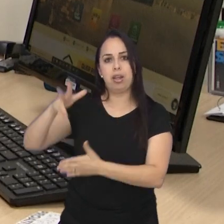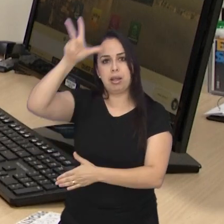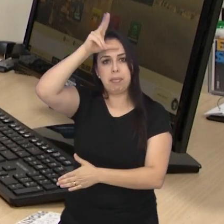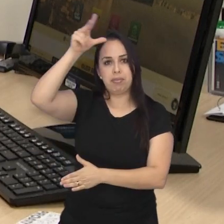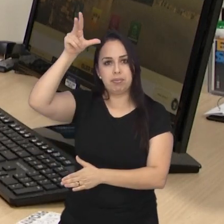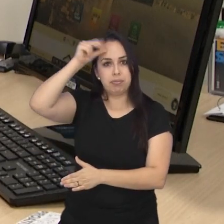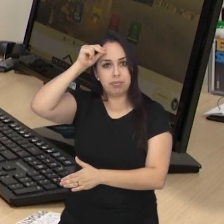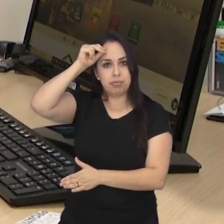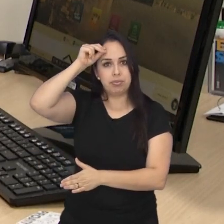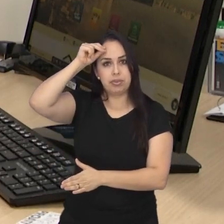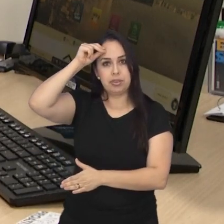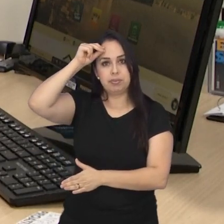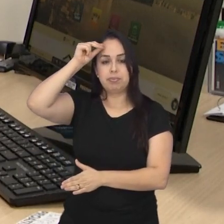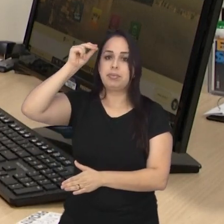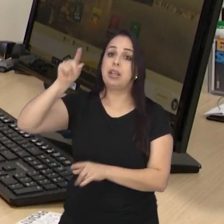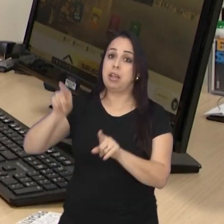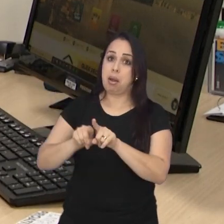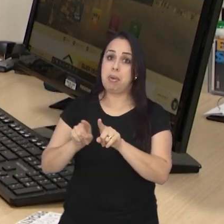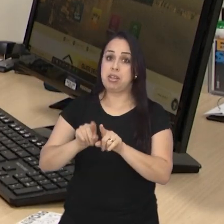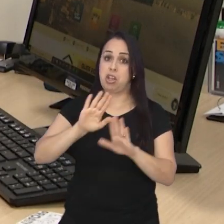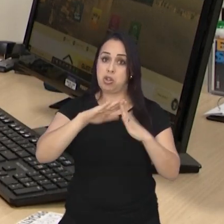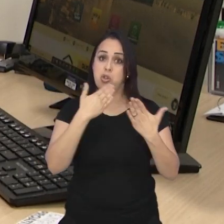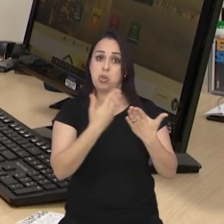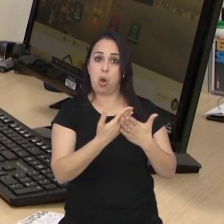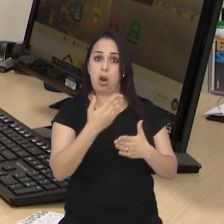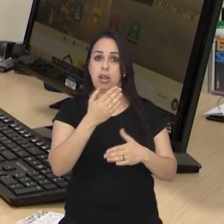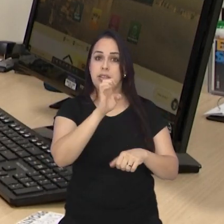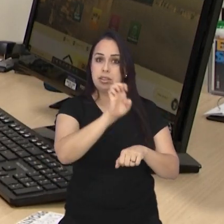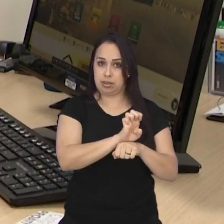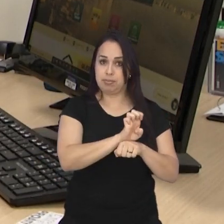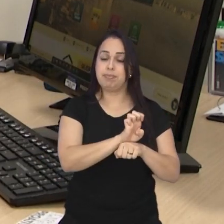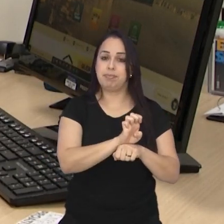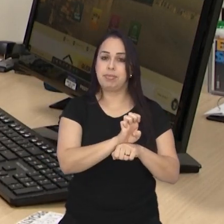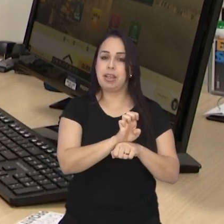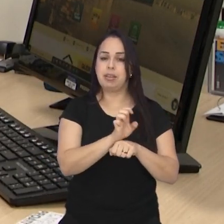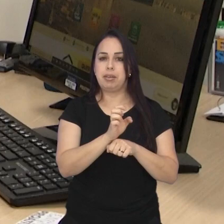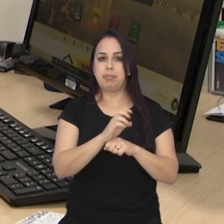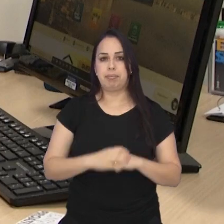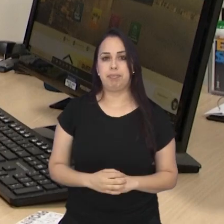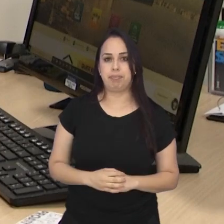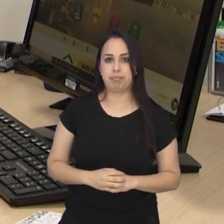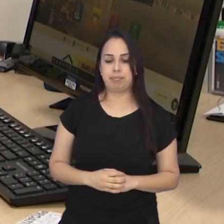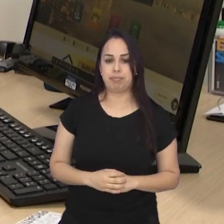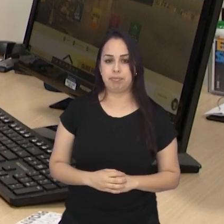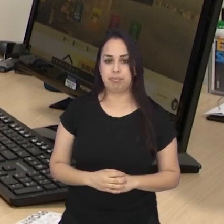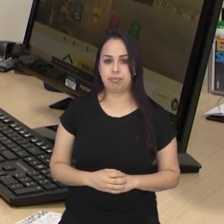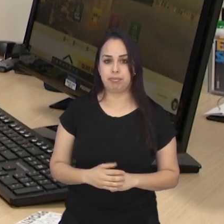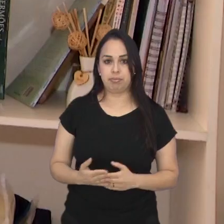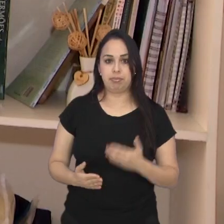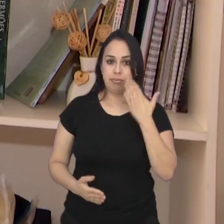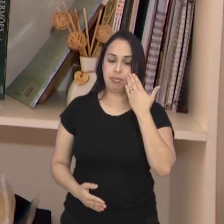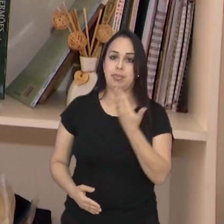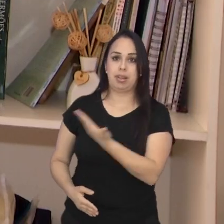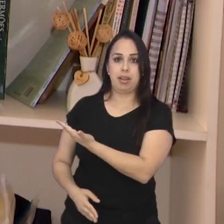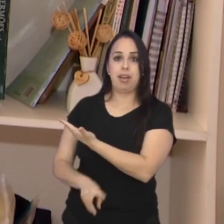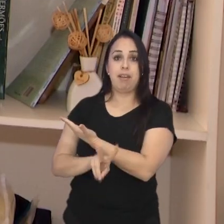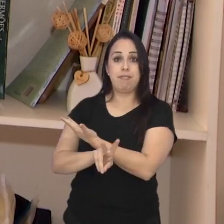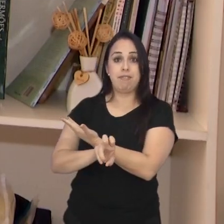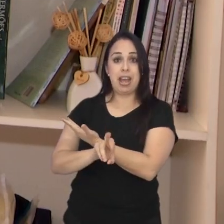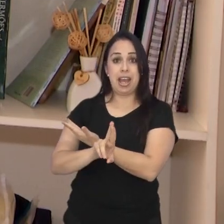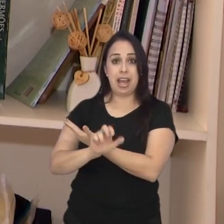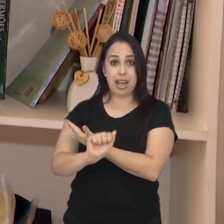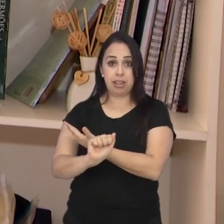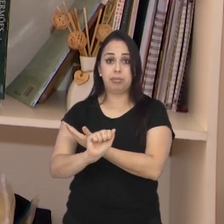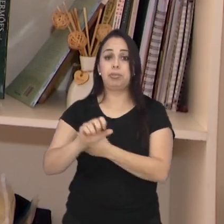das escolas públicas municipais quanto também das escolas públicas estaduais pela nossa defesa civil. A Vera é